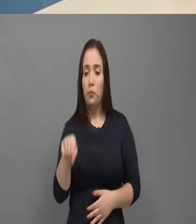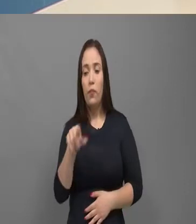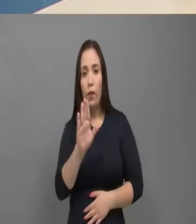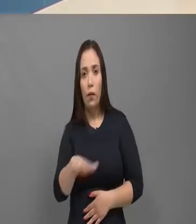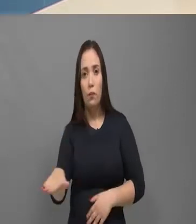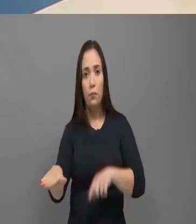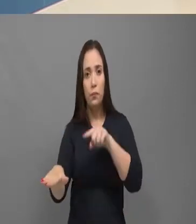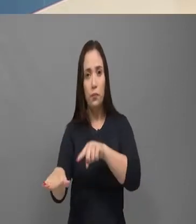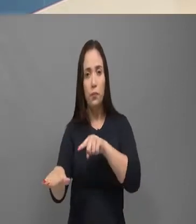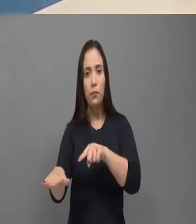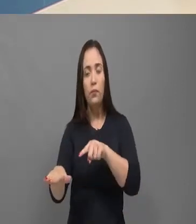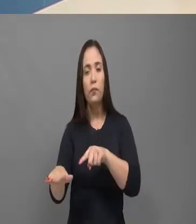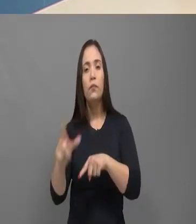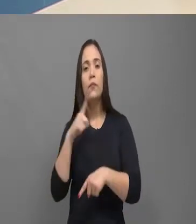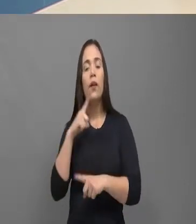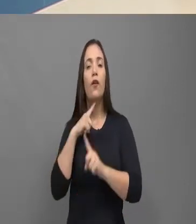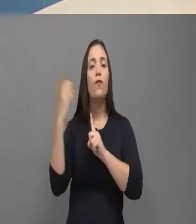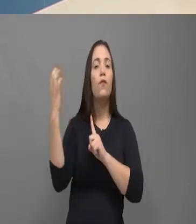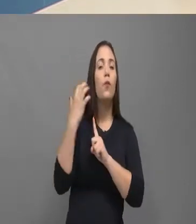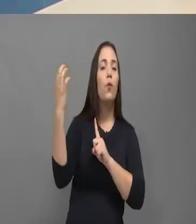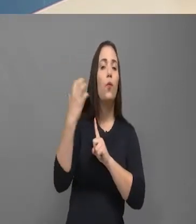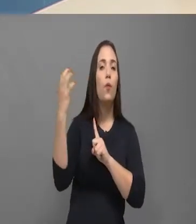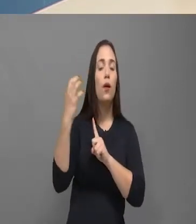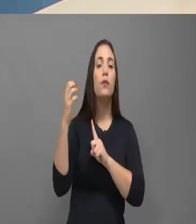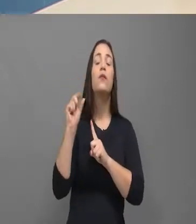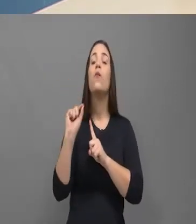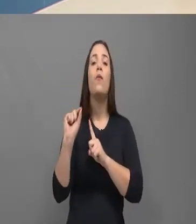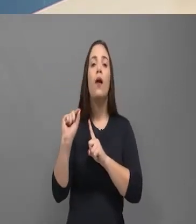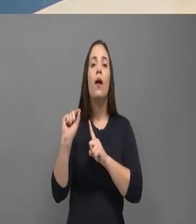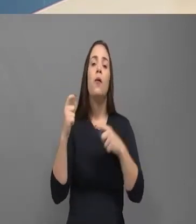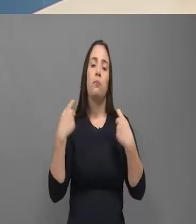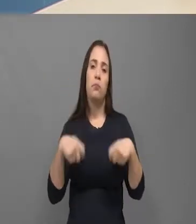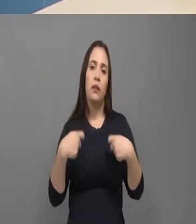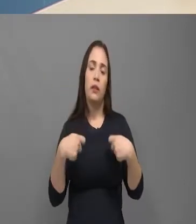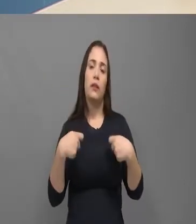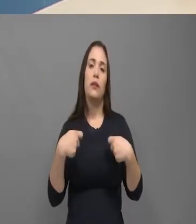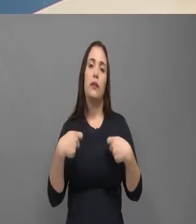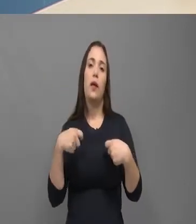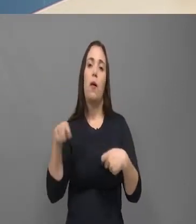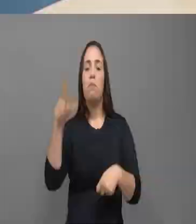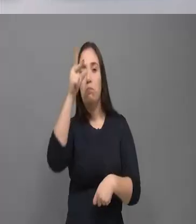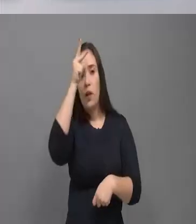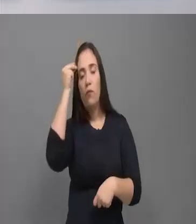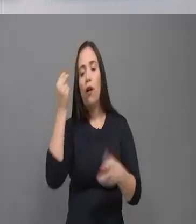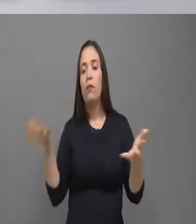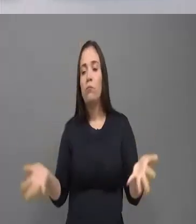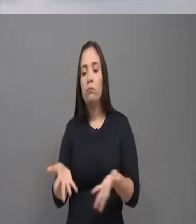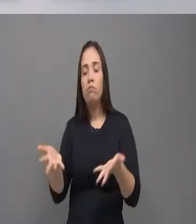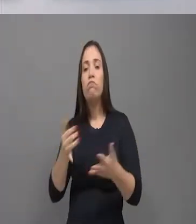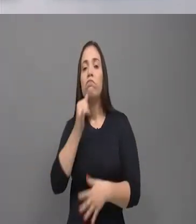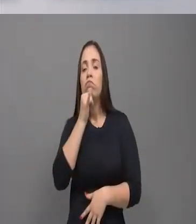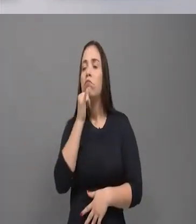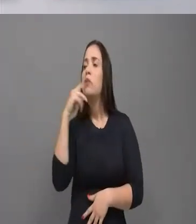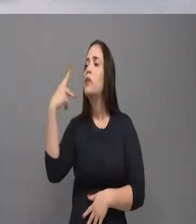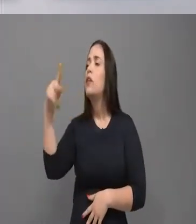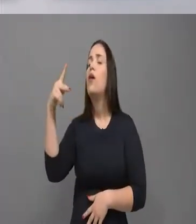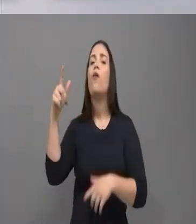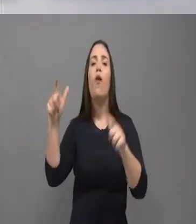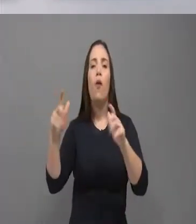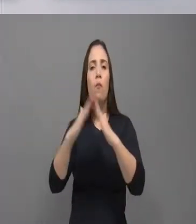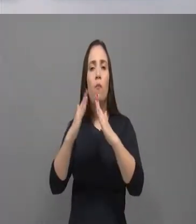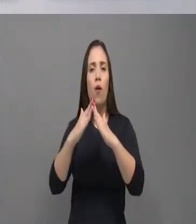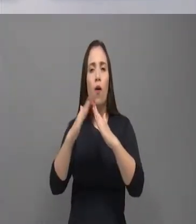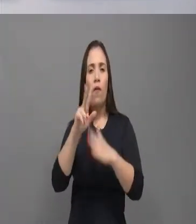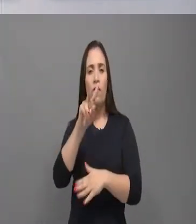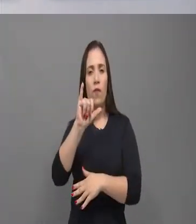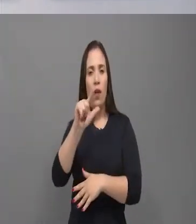Estado em relação a isso, me diga aí. Bom, eu vou ter a particularidade do nosso bairro do Vila Velha, onde eu moro,